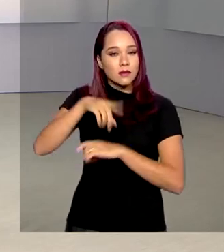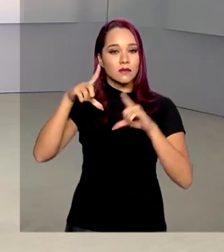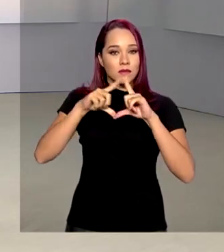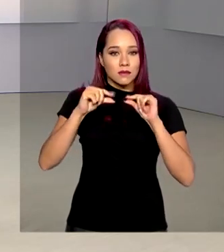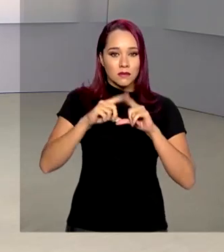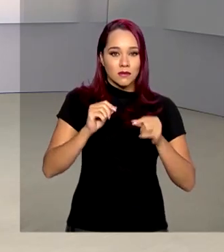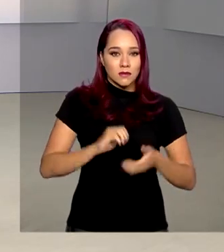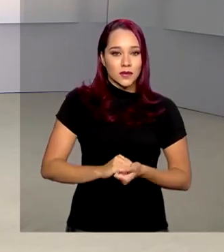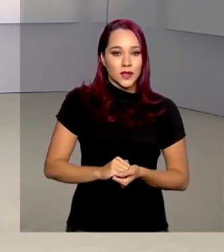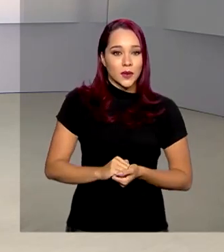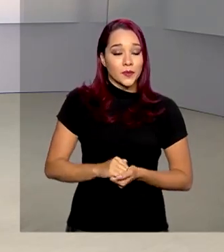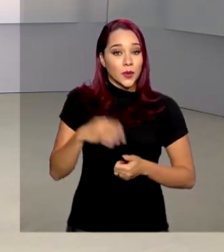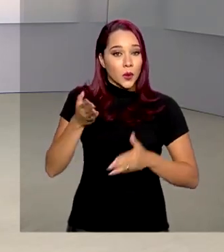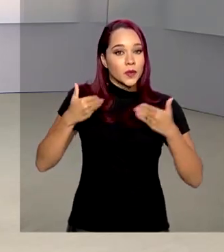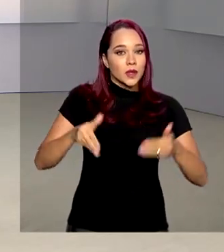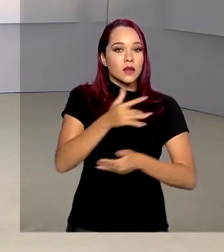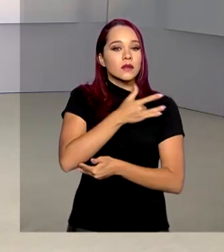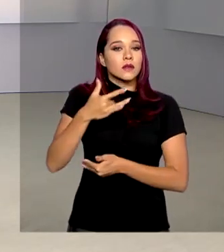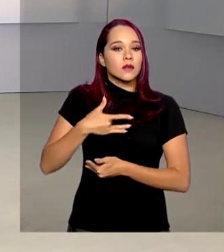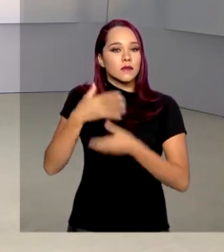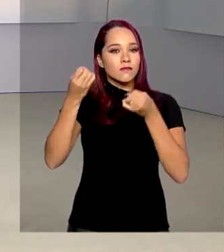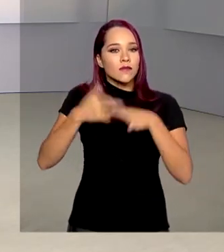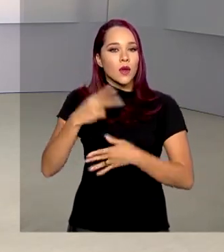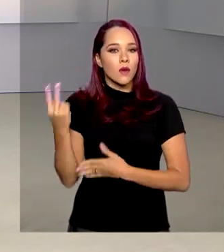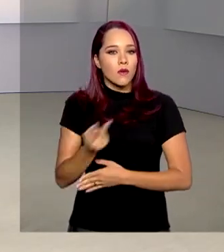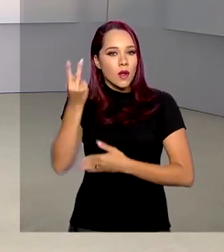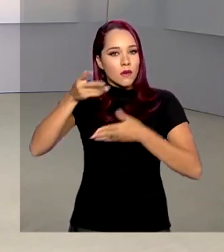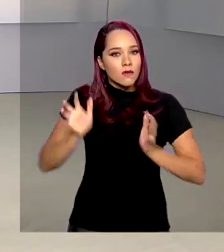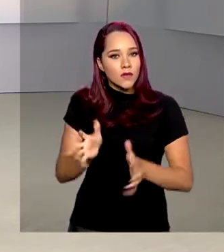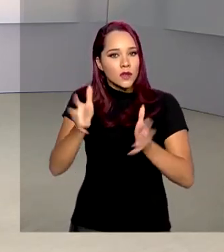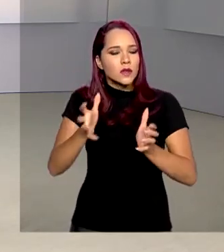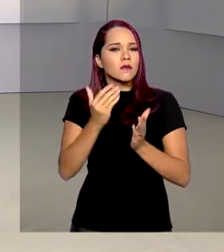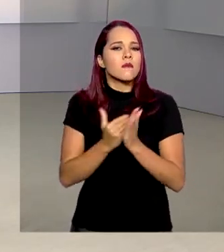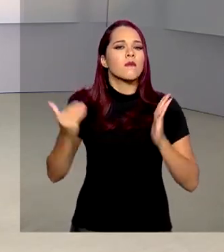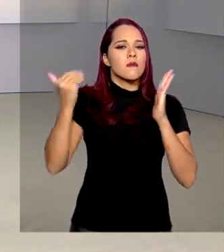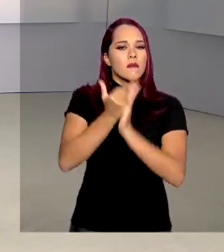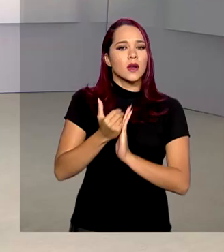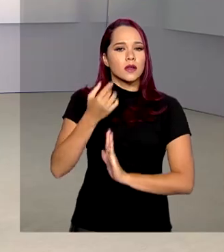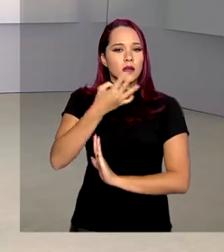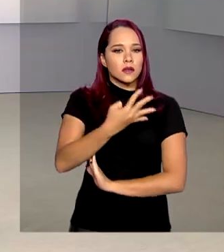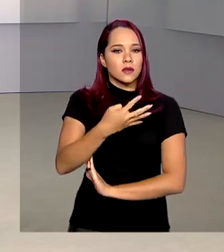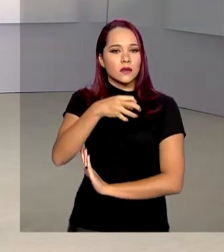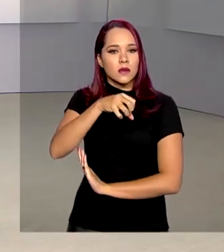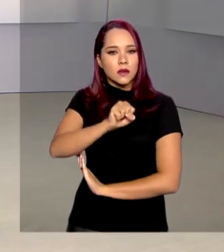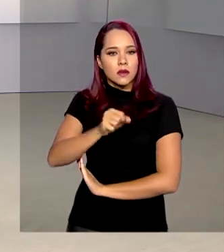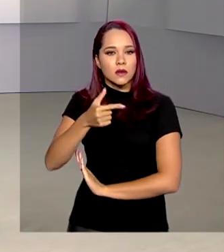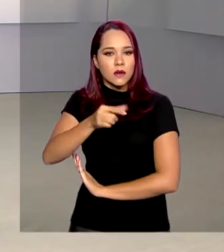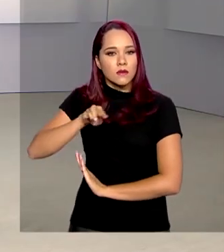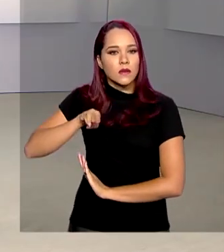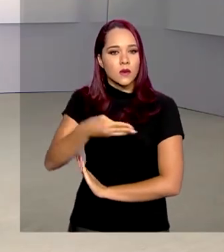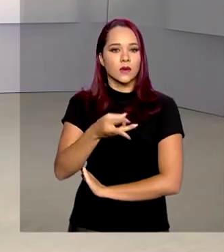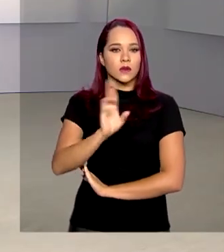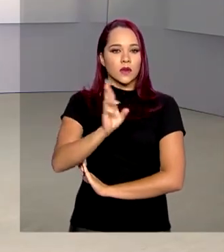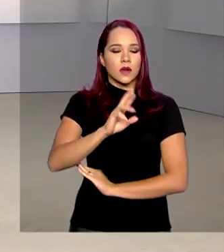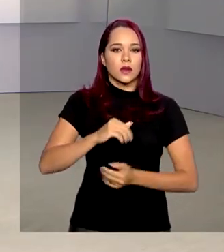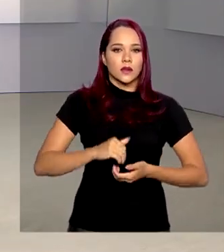Federal. Segundo o Ministério da Saúde, o valor investido ultrapassa R$ 382 milhões.